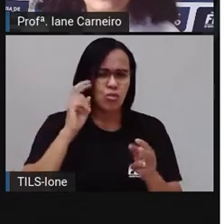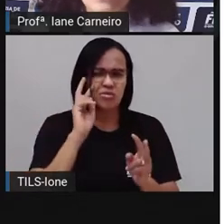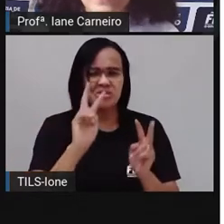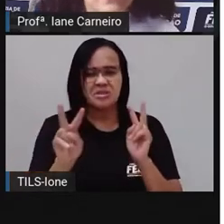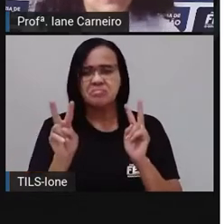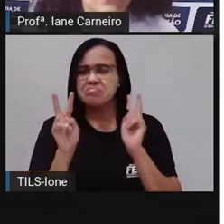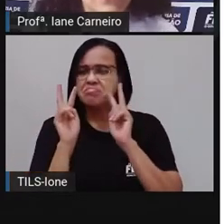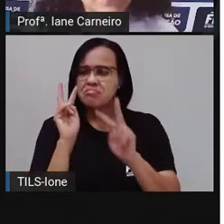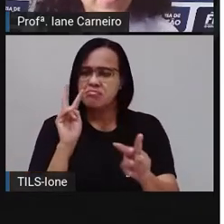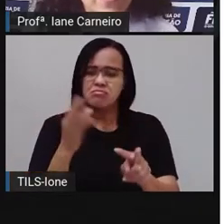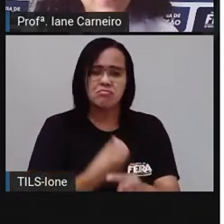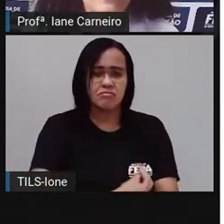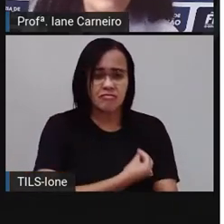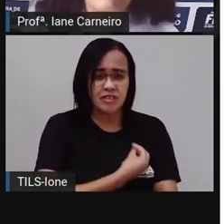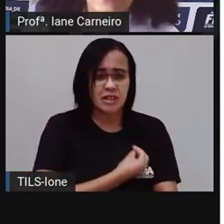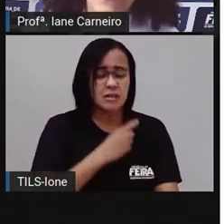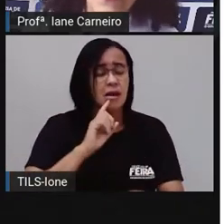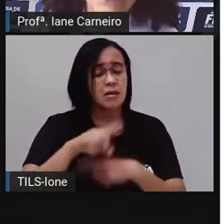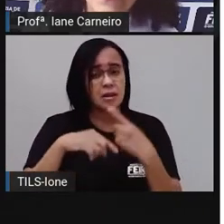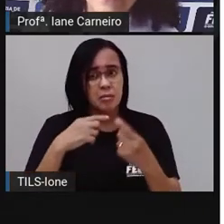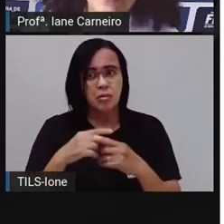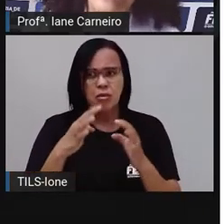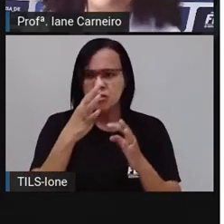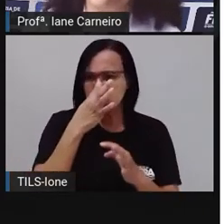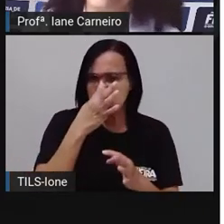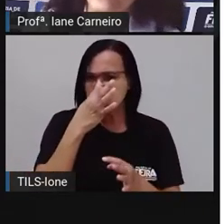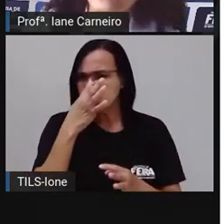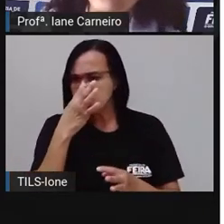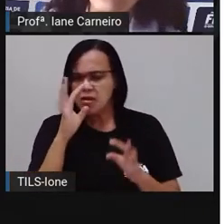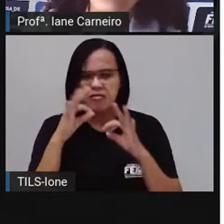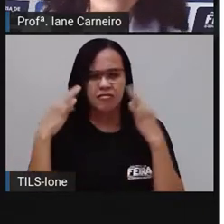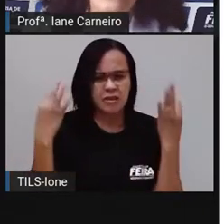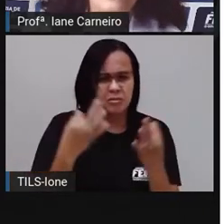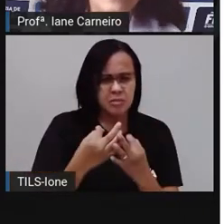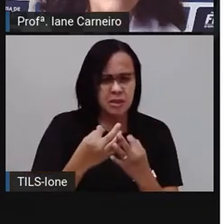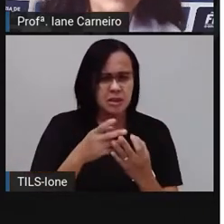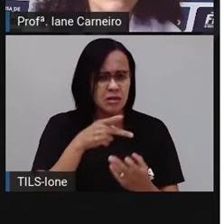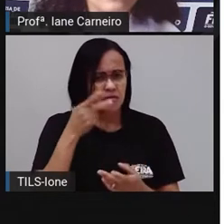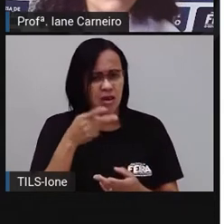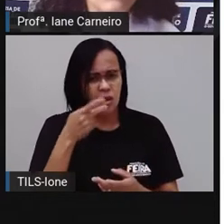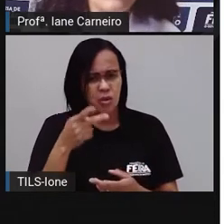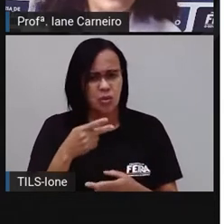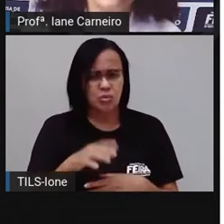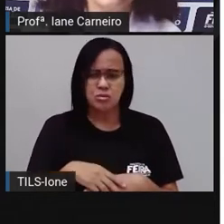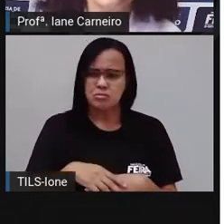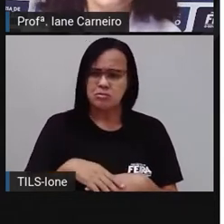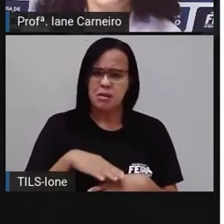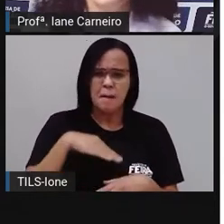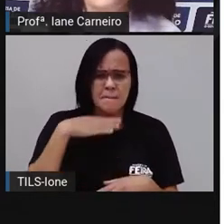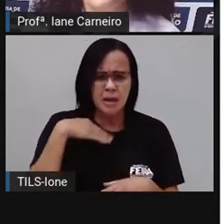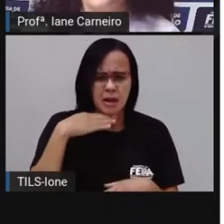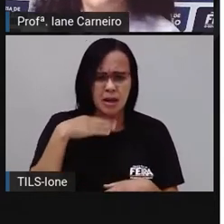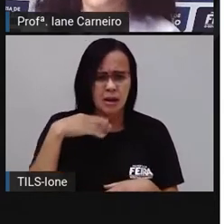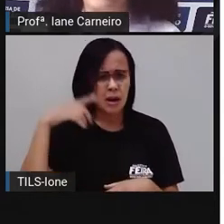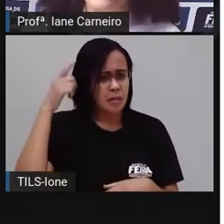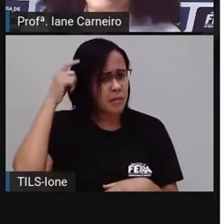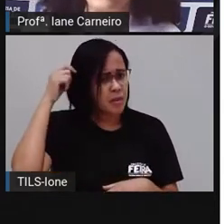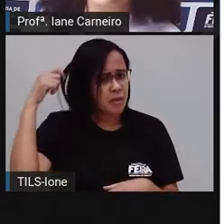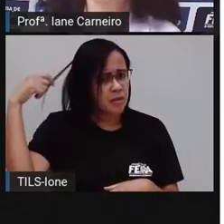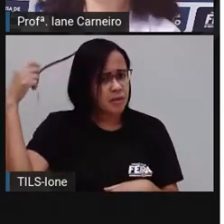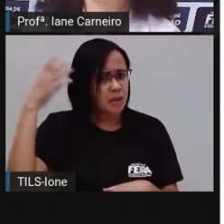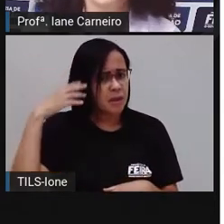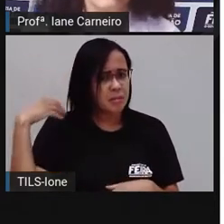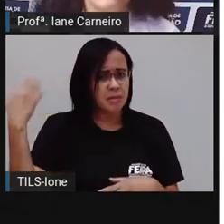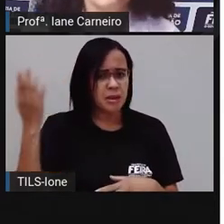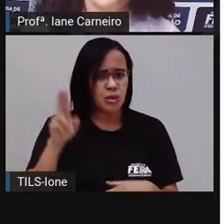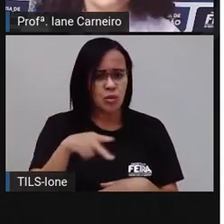toda a sua família, falou Mãe, o meu cabelo não voa. O da minha avó Marli,